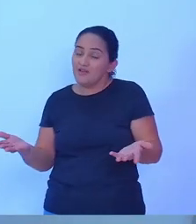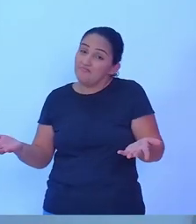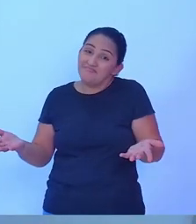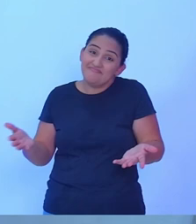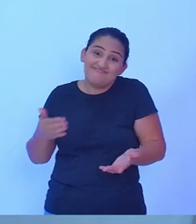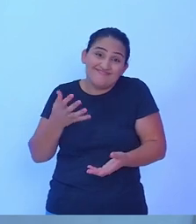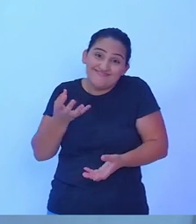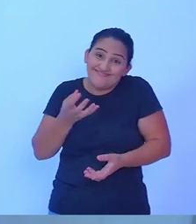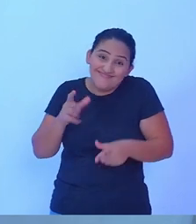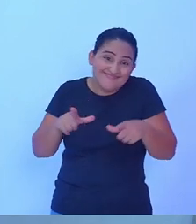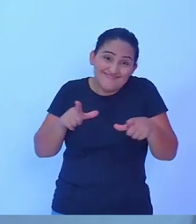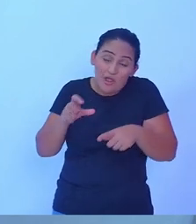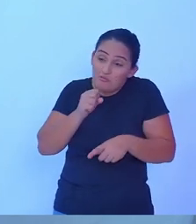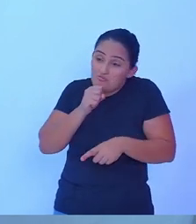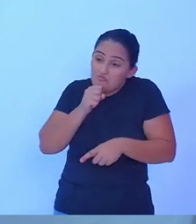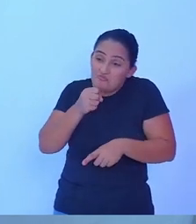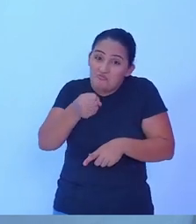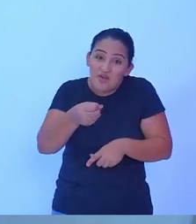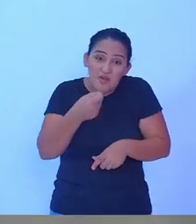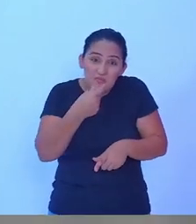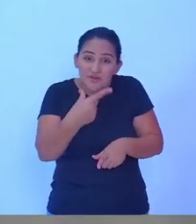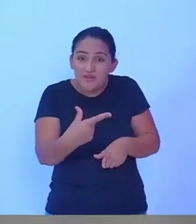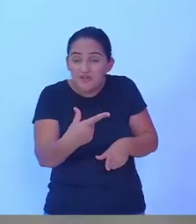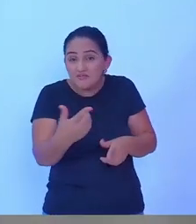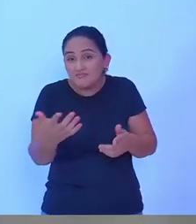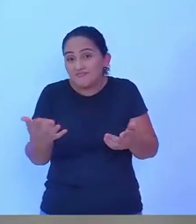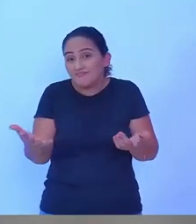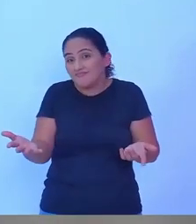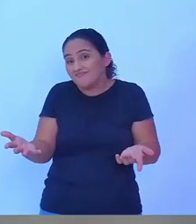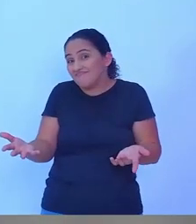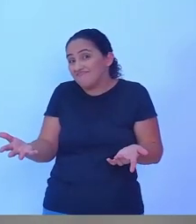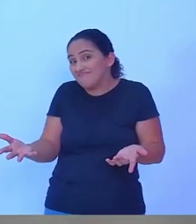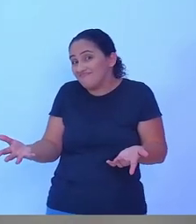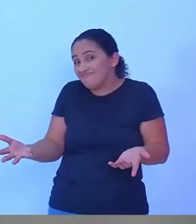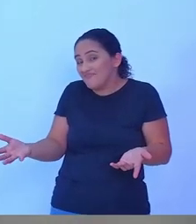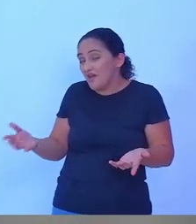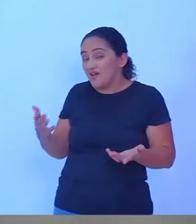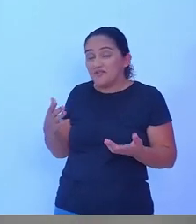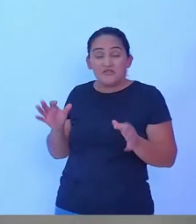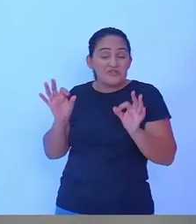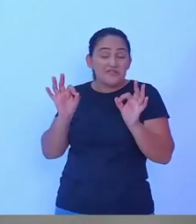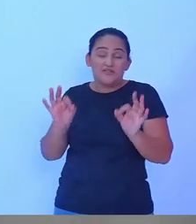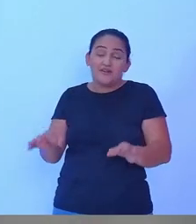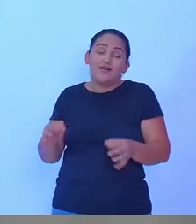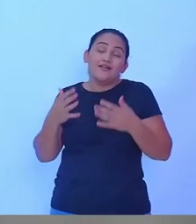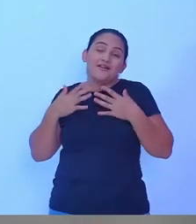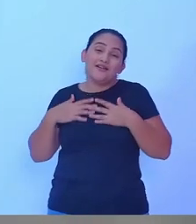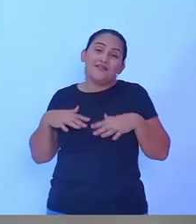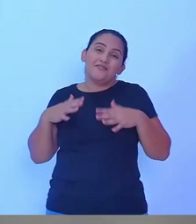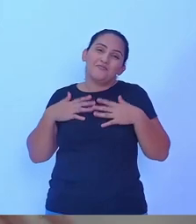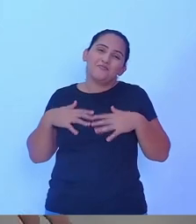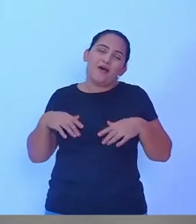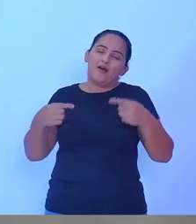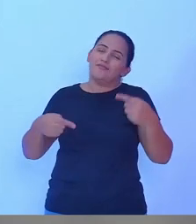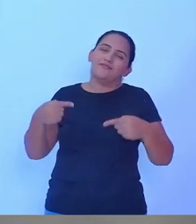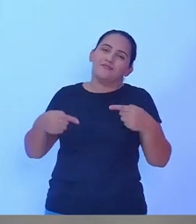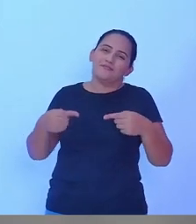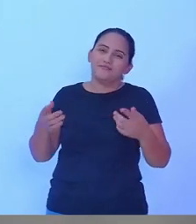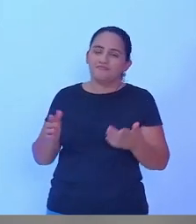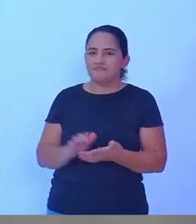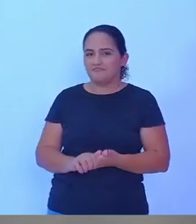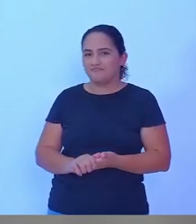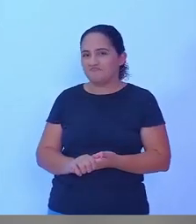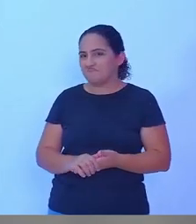mas como os dois candidatos estão se comportando maravilhosamente bem, não há